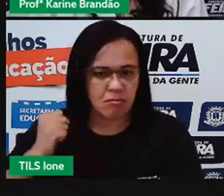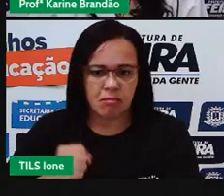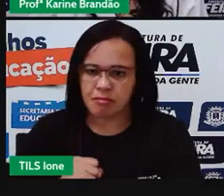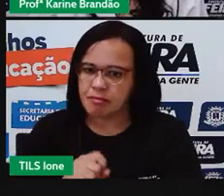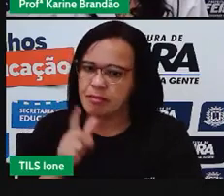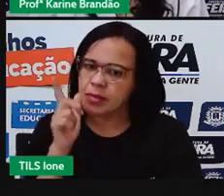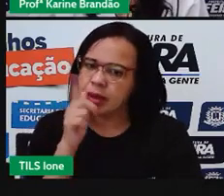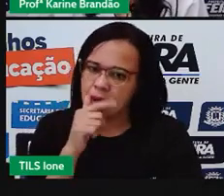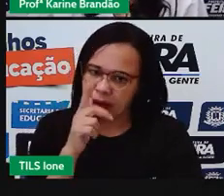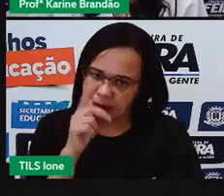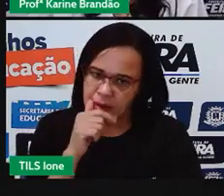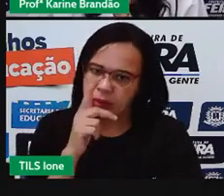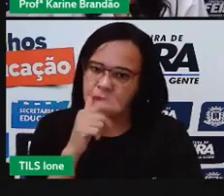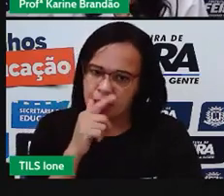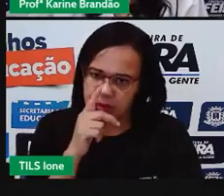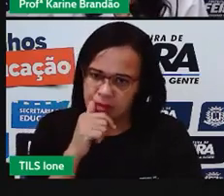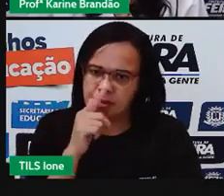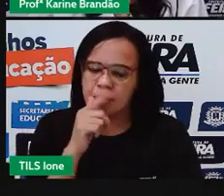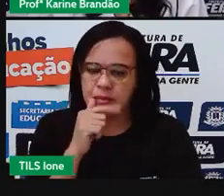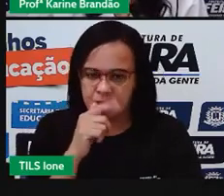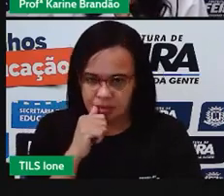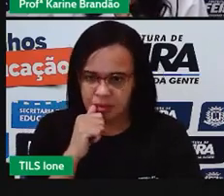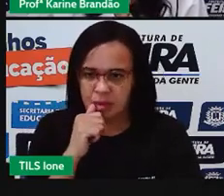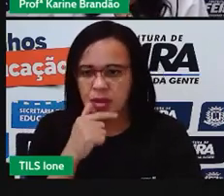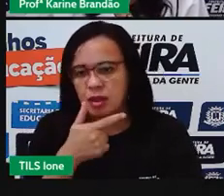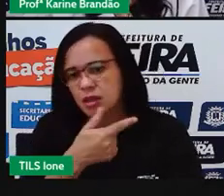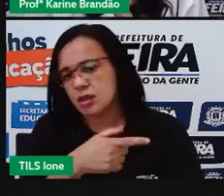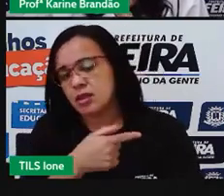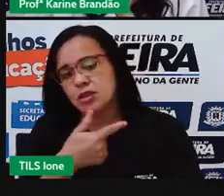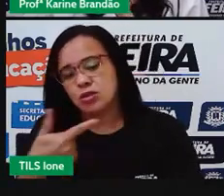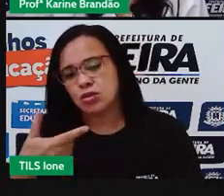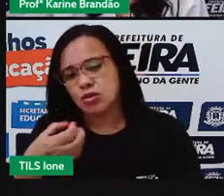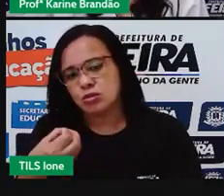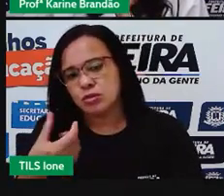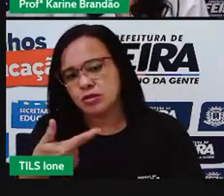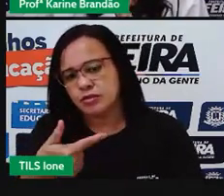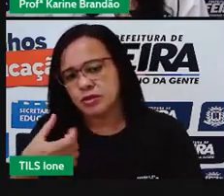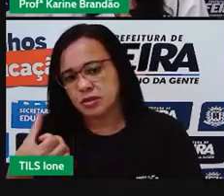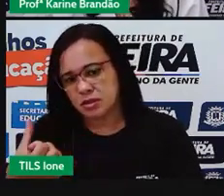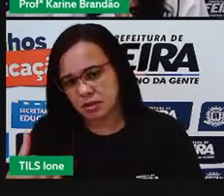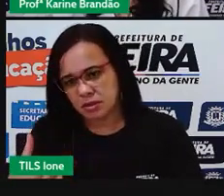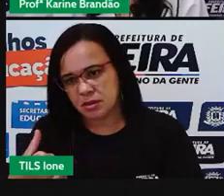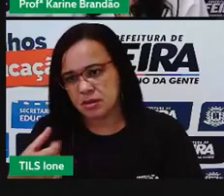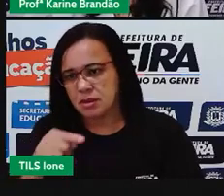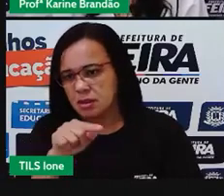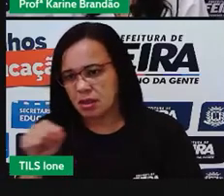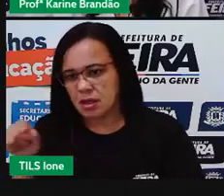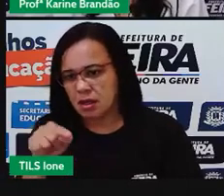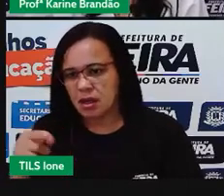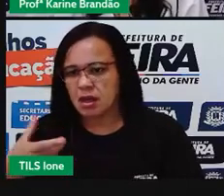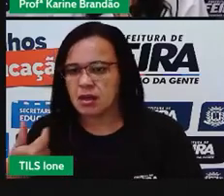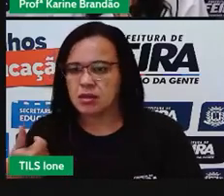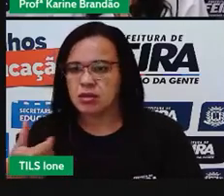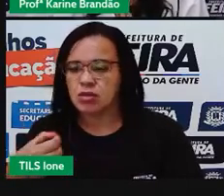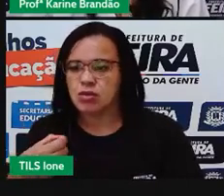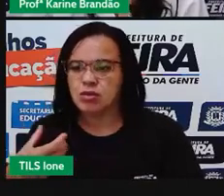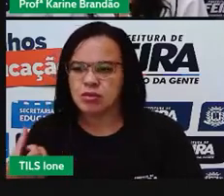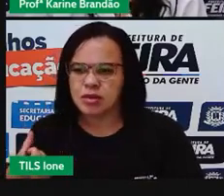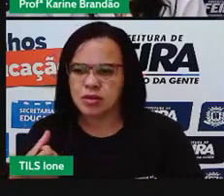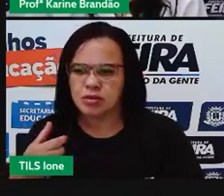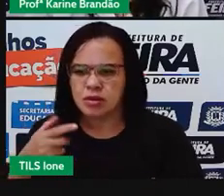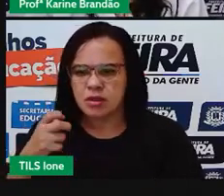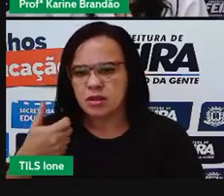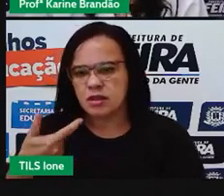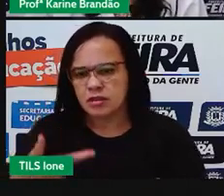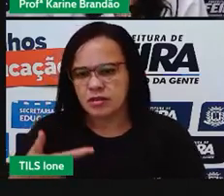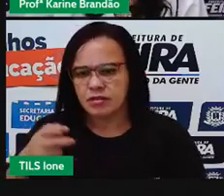a 2005. É muita água, é muita água que a gente tem consumido. E